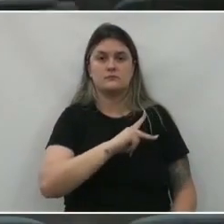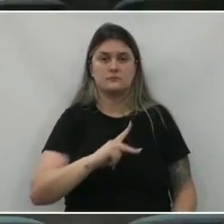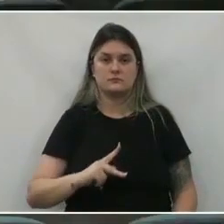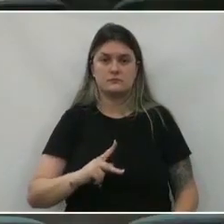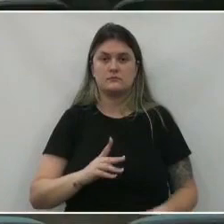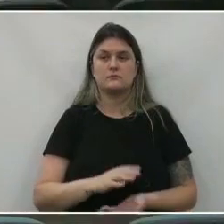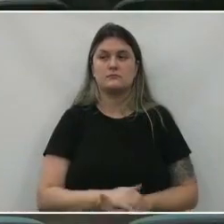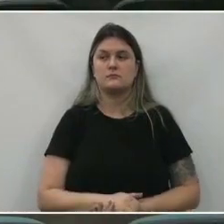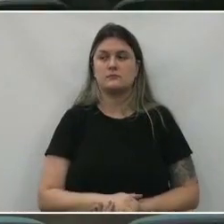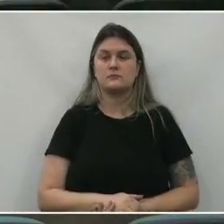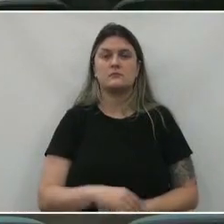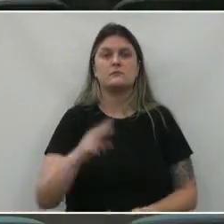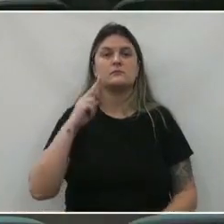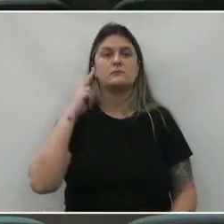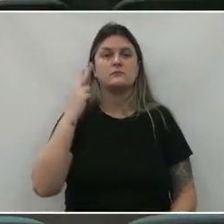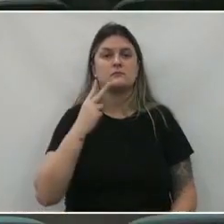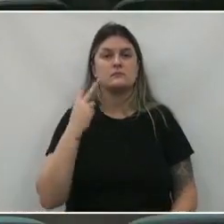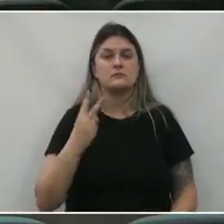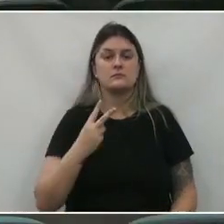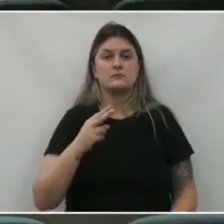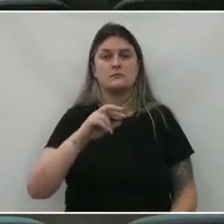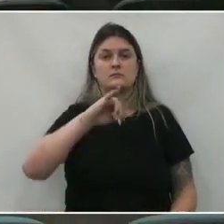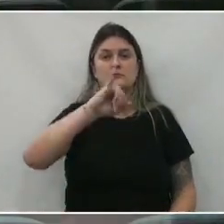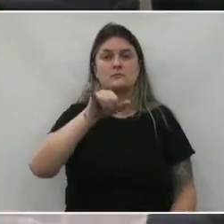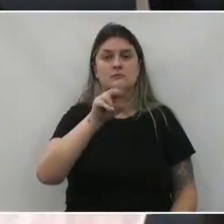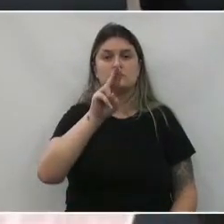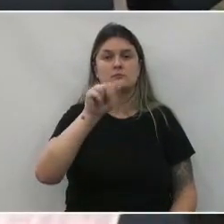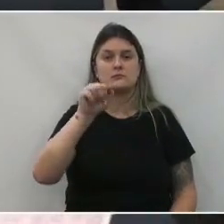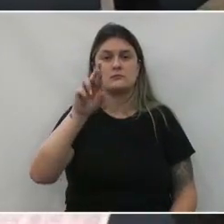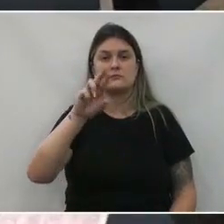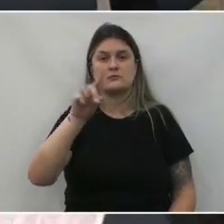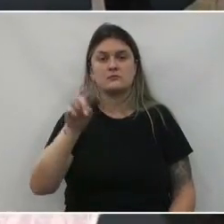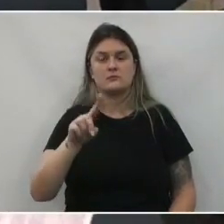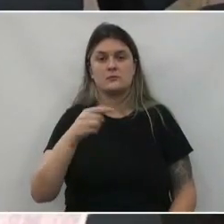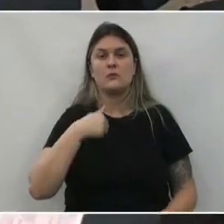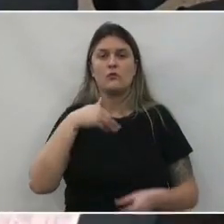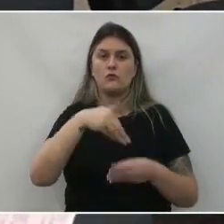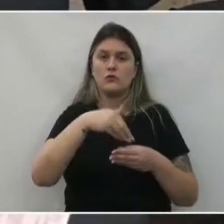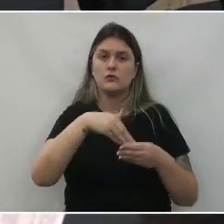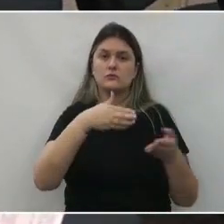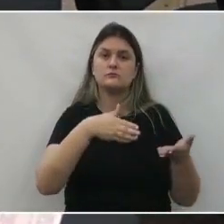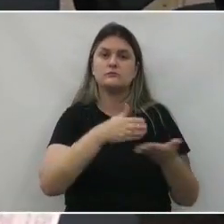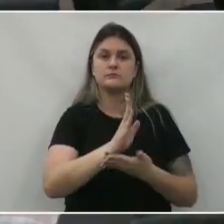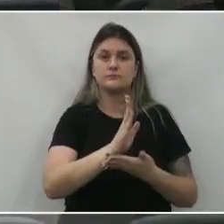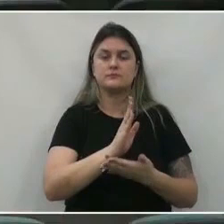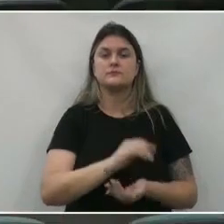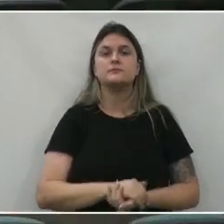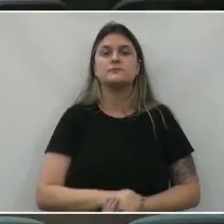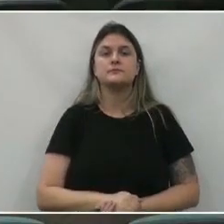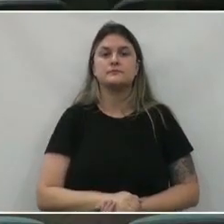vereador juarez tica favorável senhor presidente